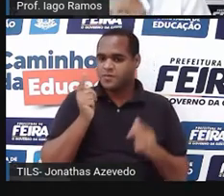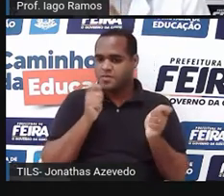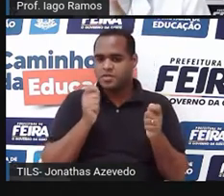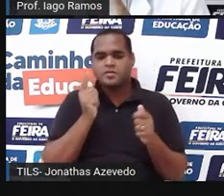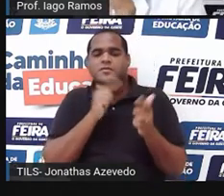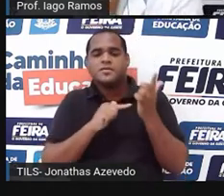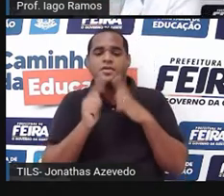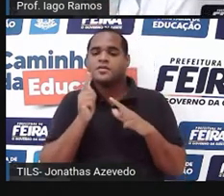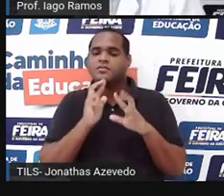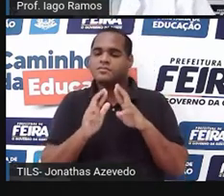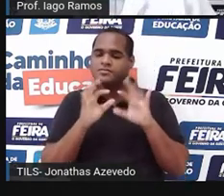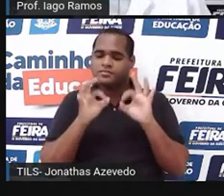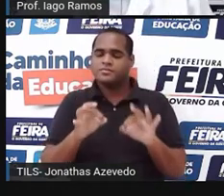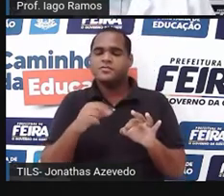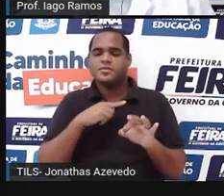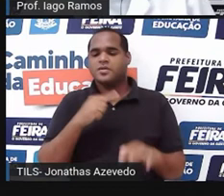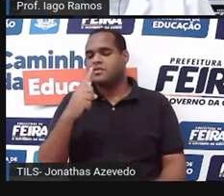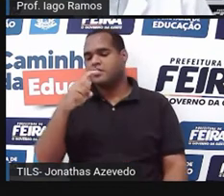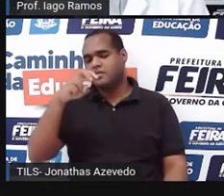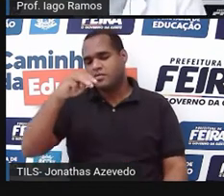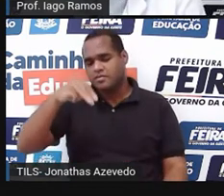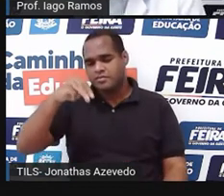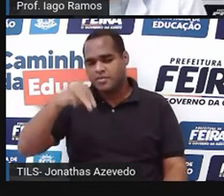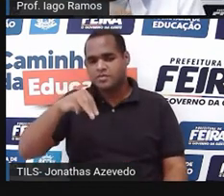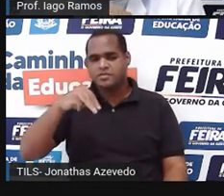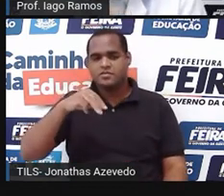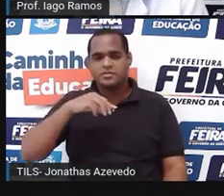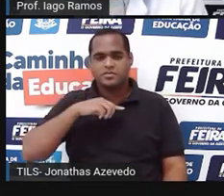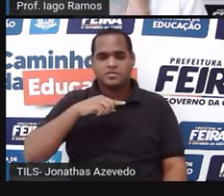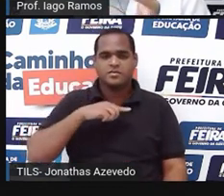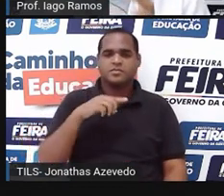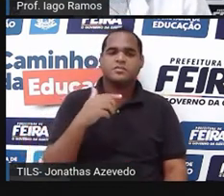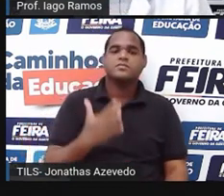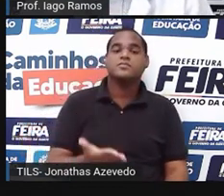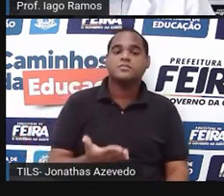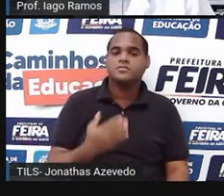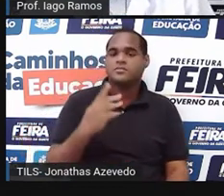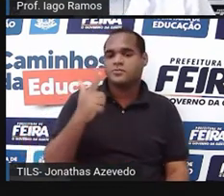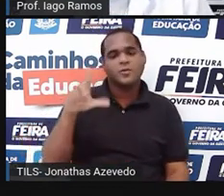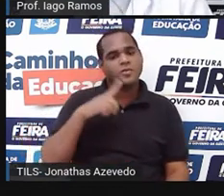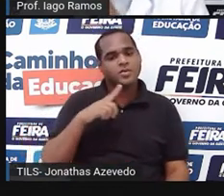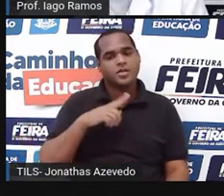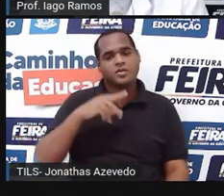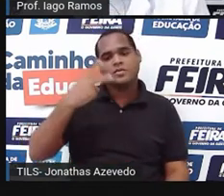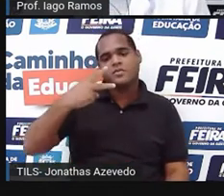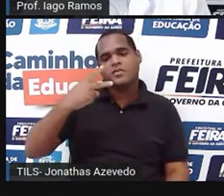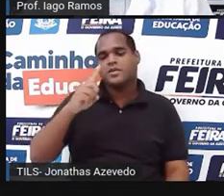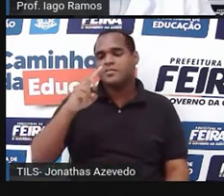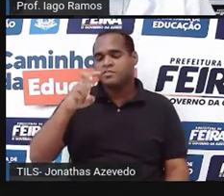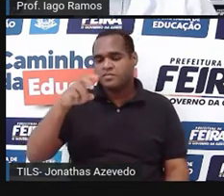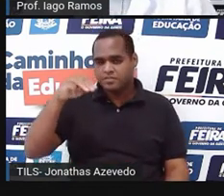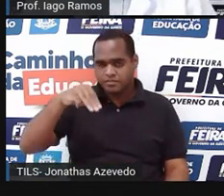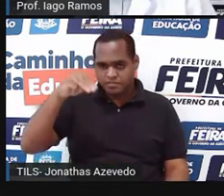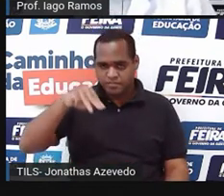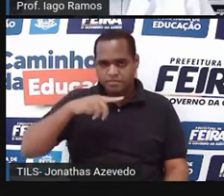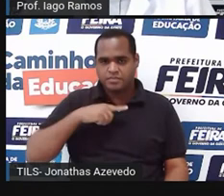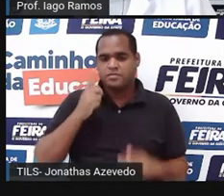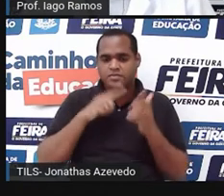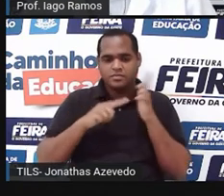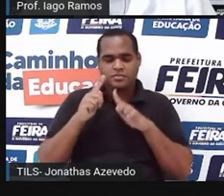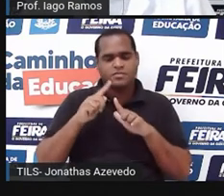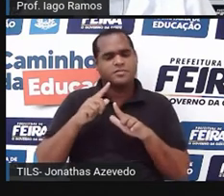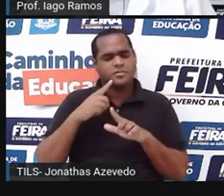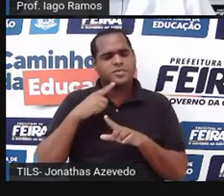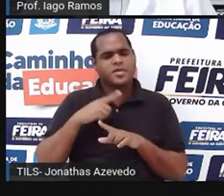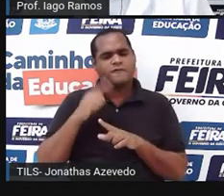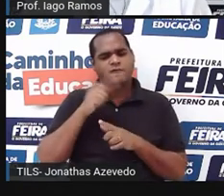um gol é feito aos 15 minutos, outro gol vai ser feito aos 30 minutos. Não há como a gente garantir isso numa partida